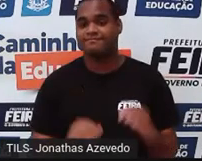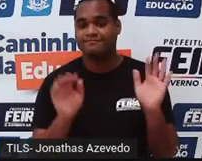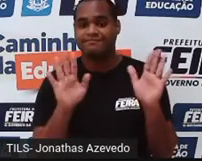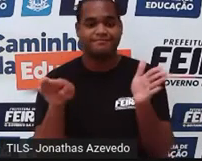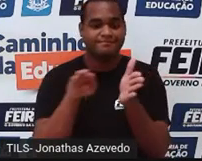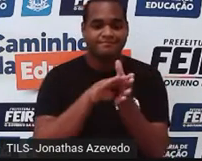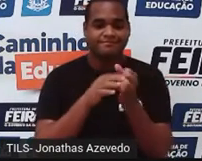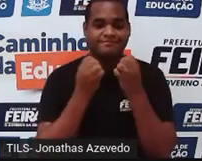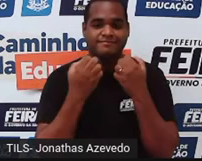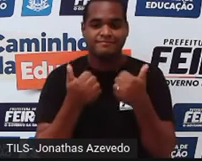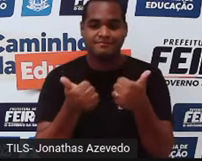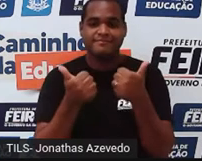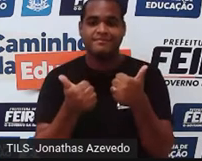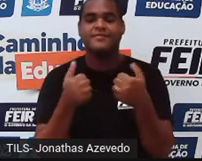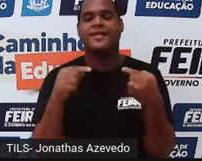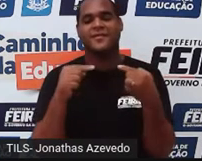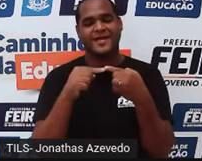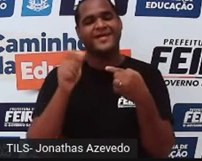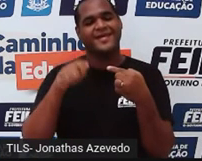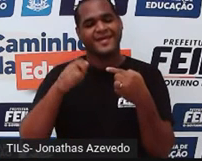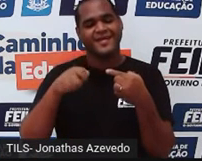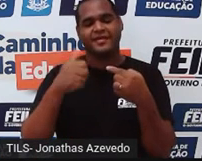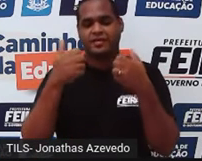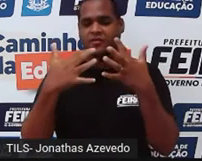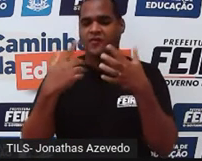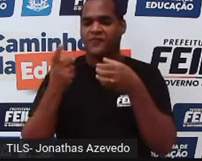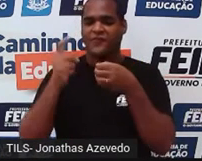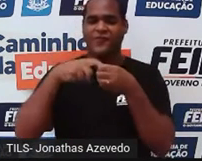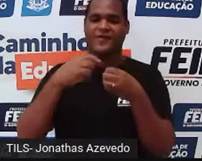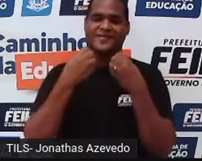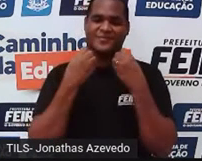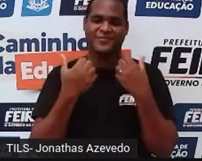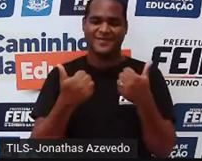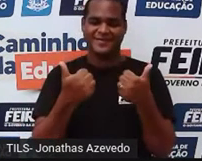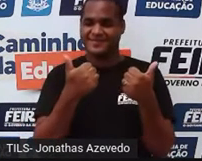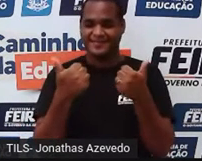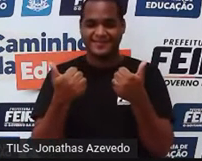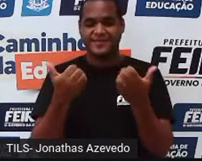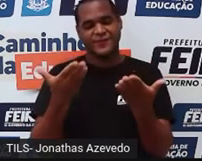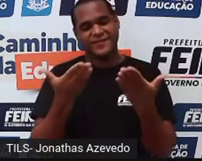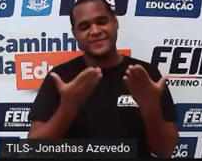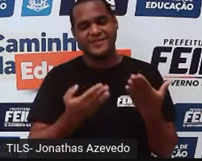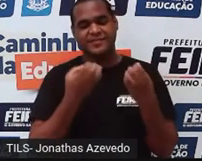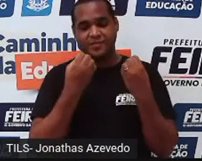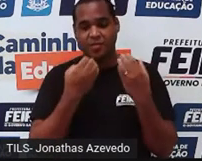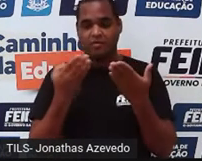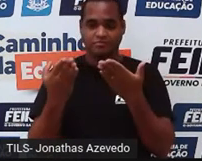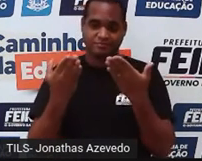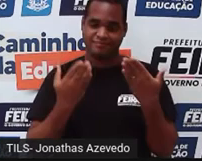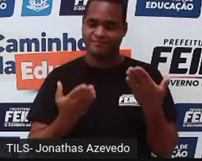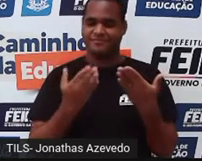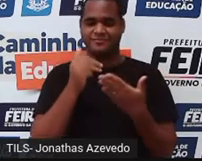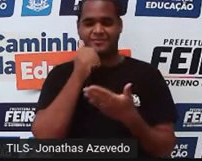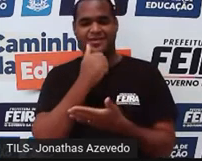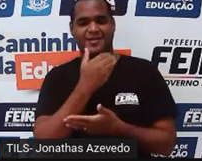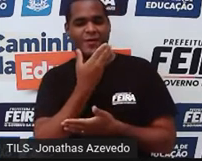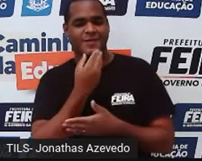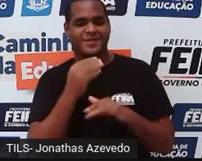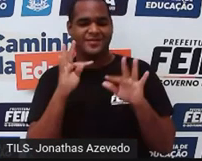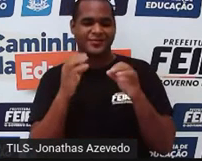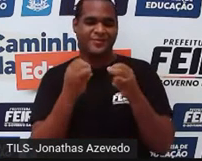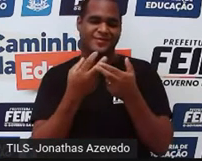Chegamos! É isso aí! Estamos de volta! Seja bem-vindo, seja bem-vinda!